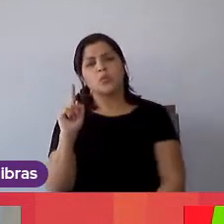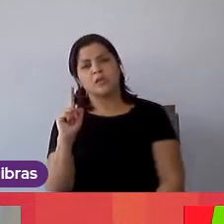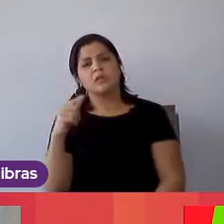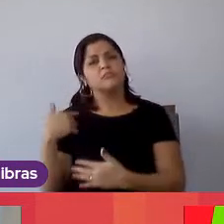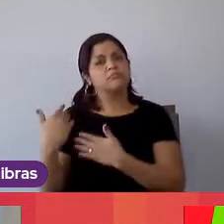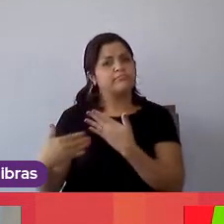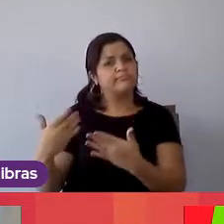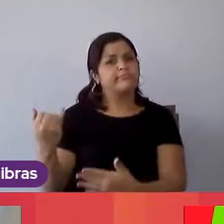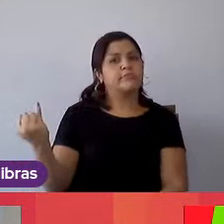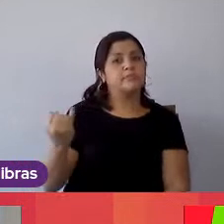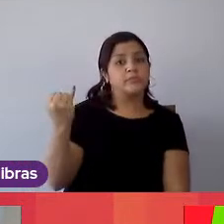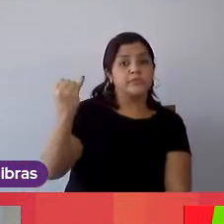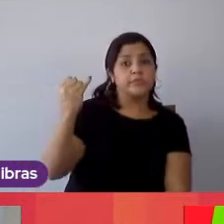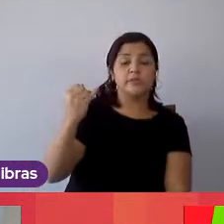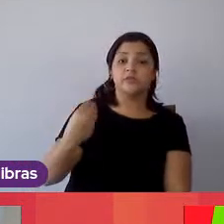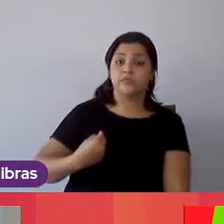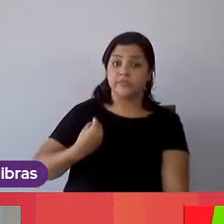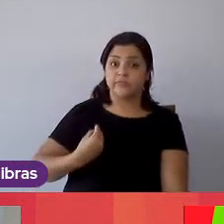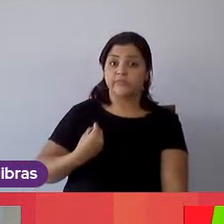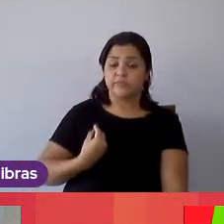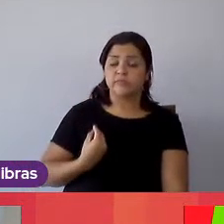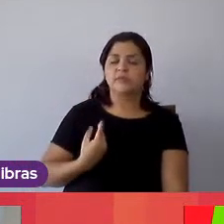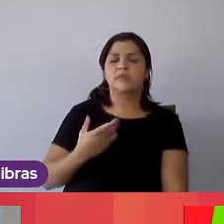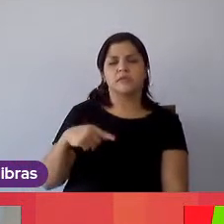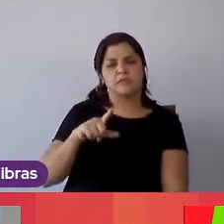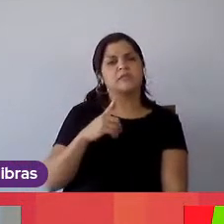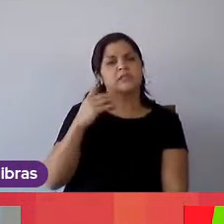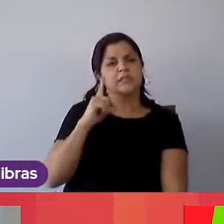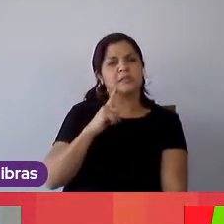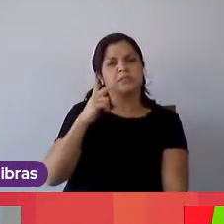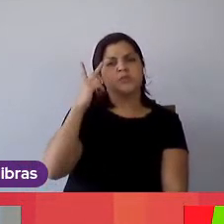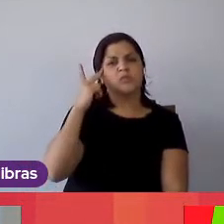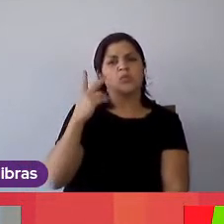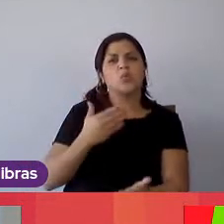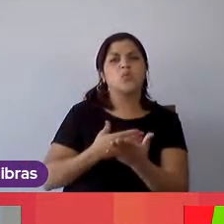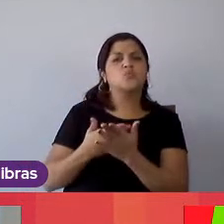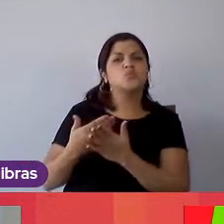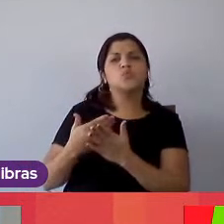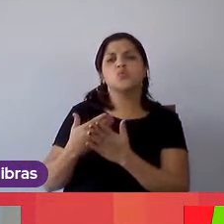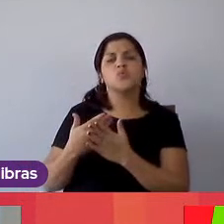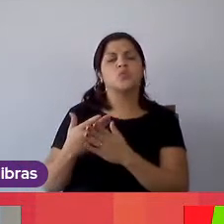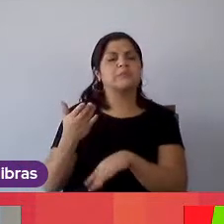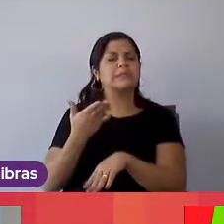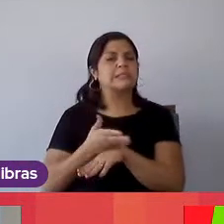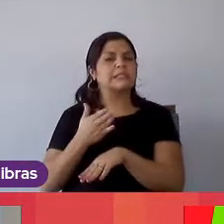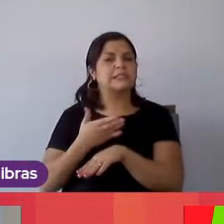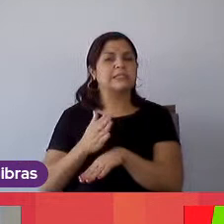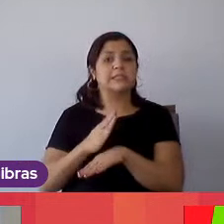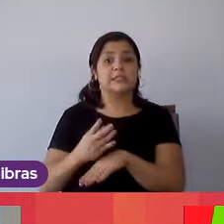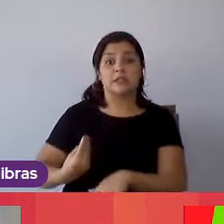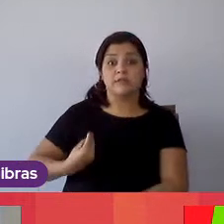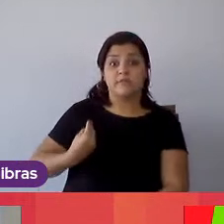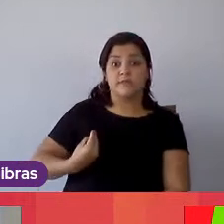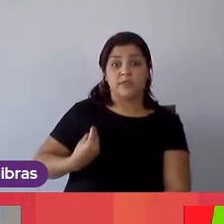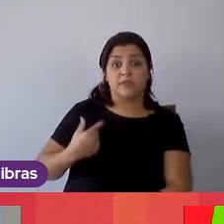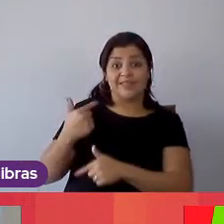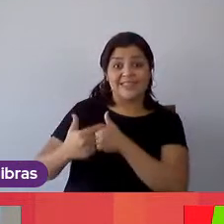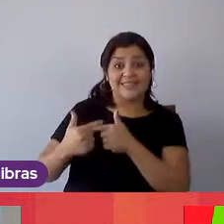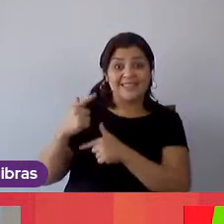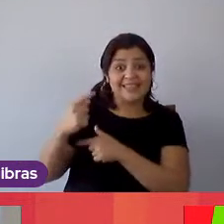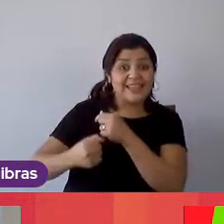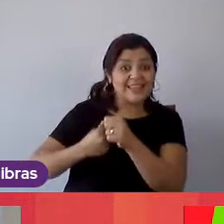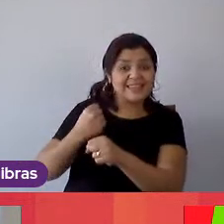importante para a carreira de vocês a gente tem gente que começou como estagiário e está aí há mais de 10 anos